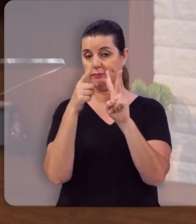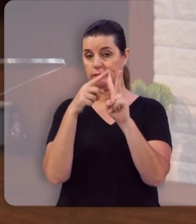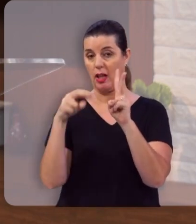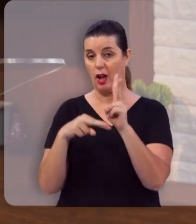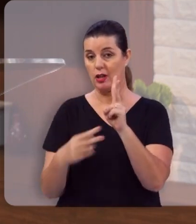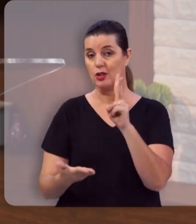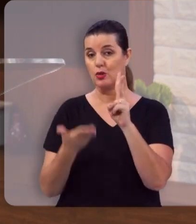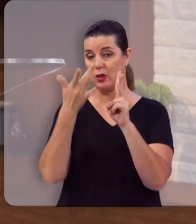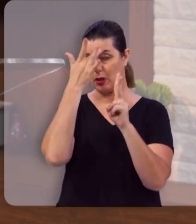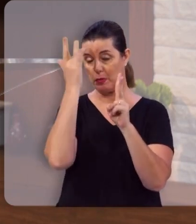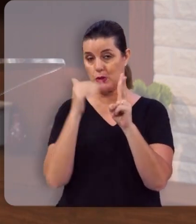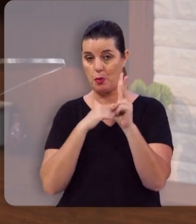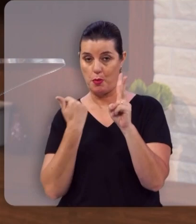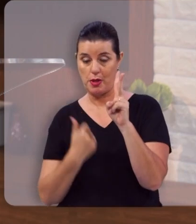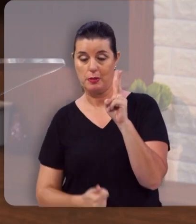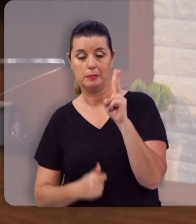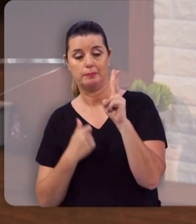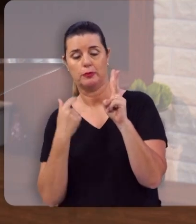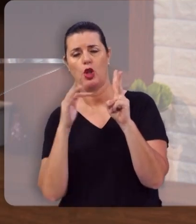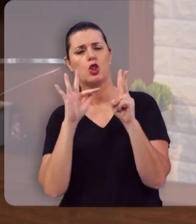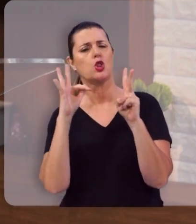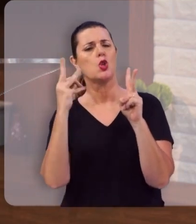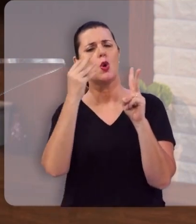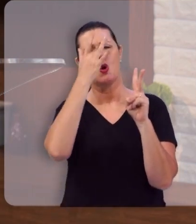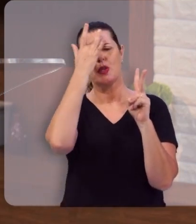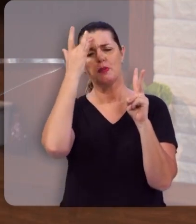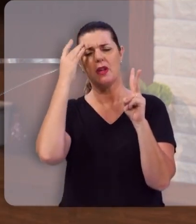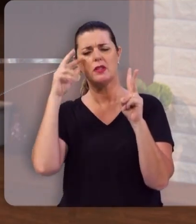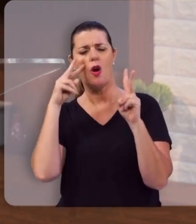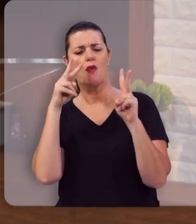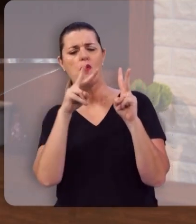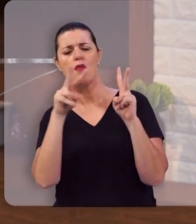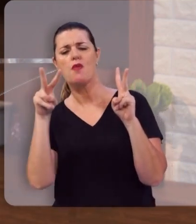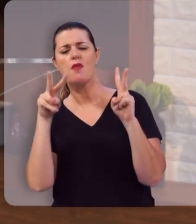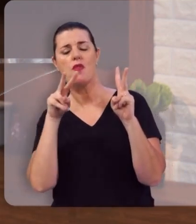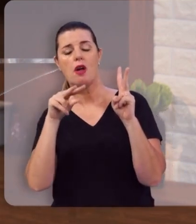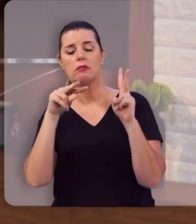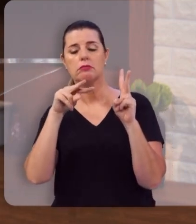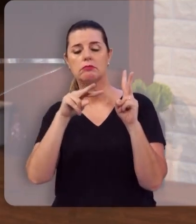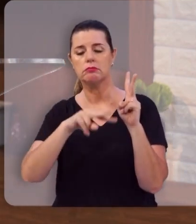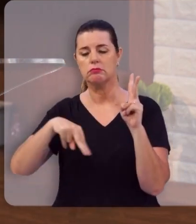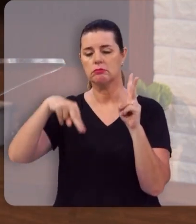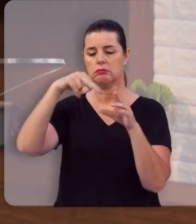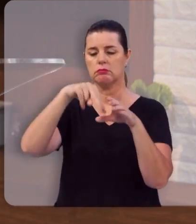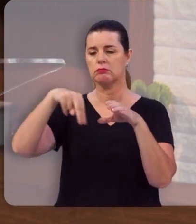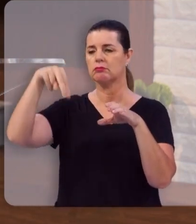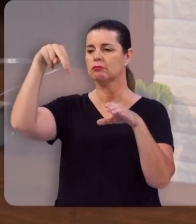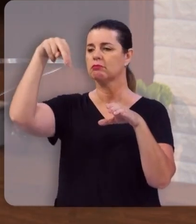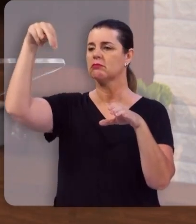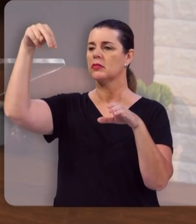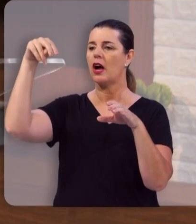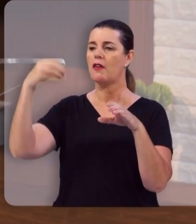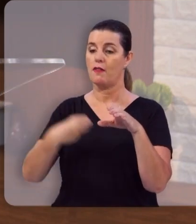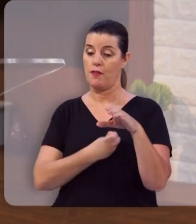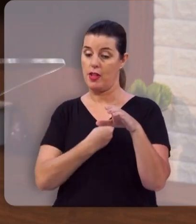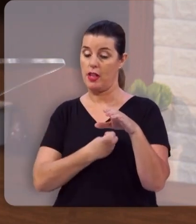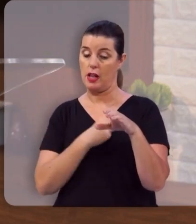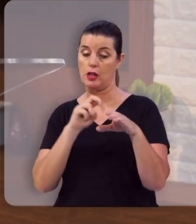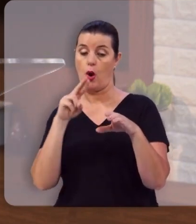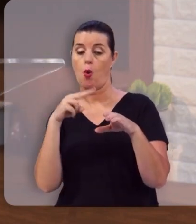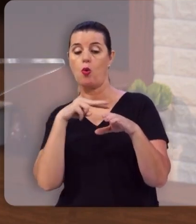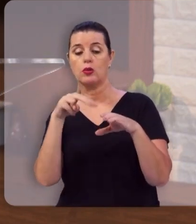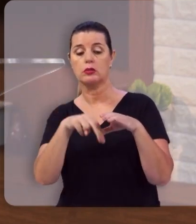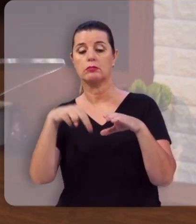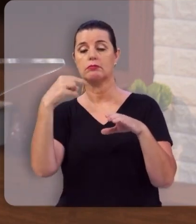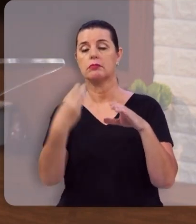a ressurreição dos mortos. Todos ouvirão a sua voz e sairão dos túmulos, uns para a ressurreição da vida, outros